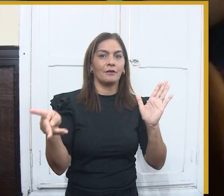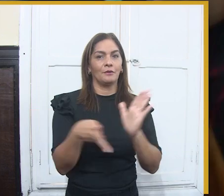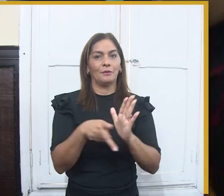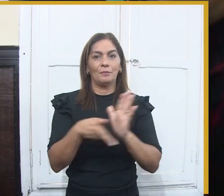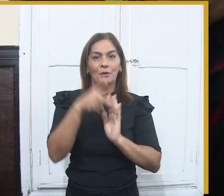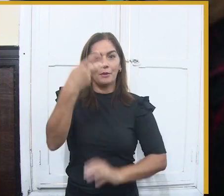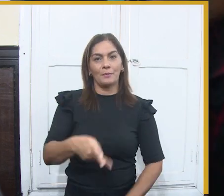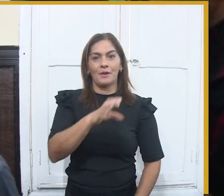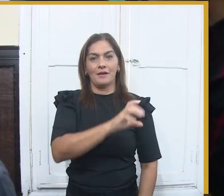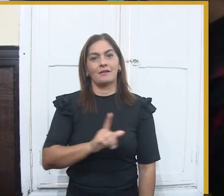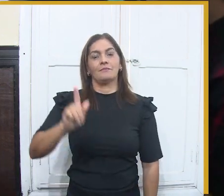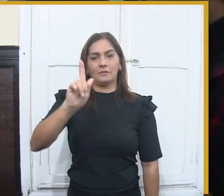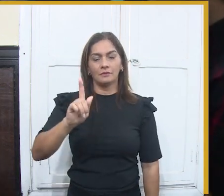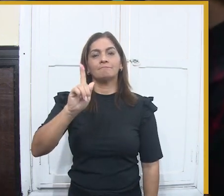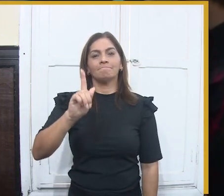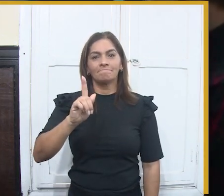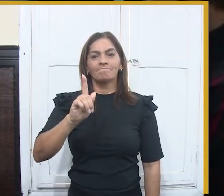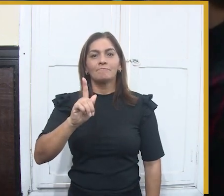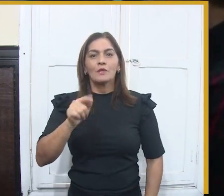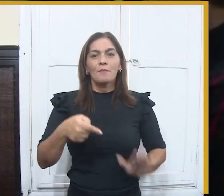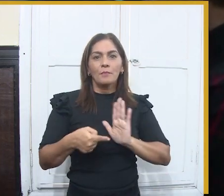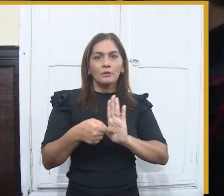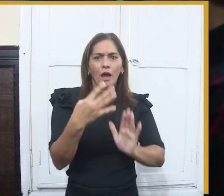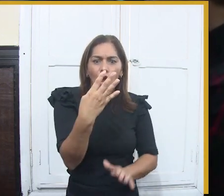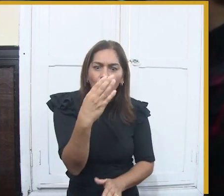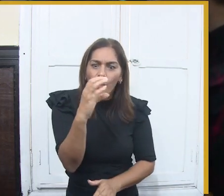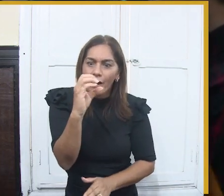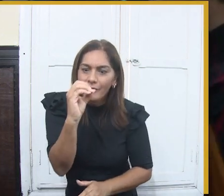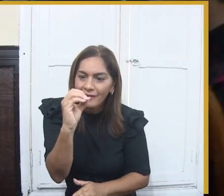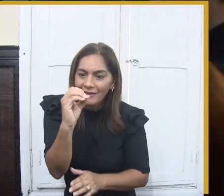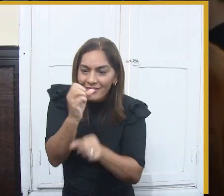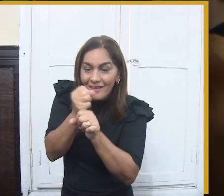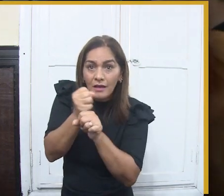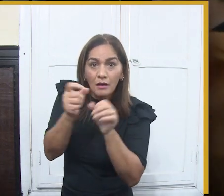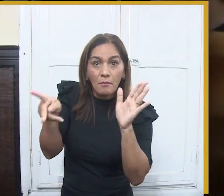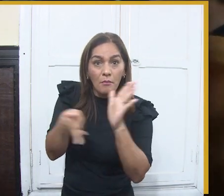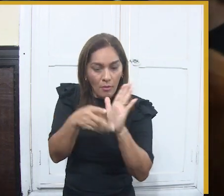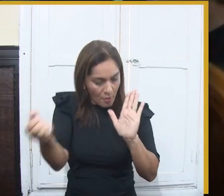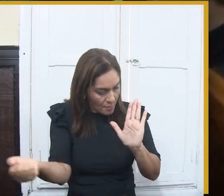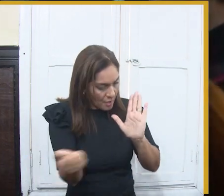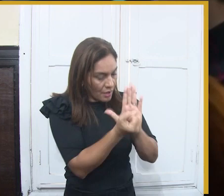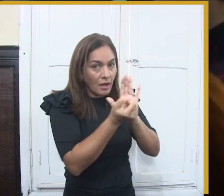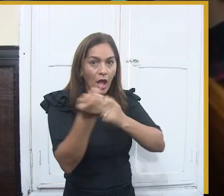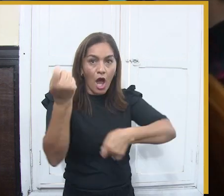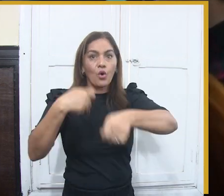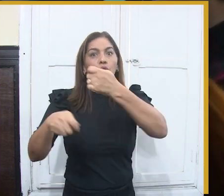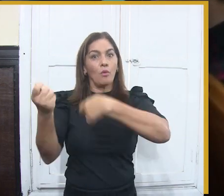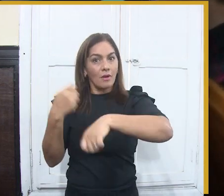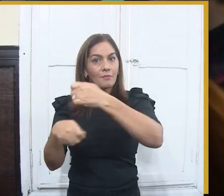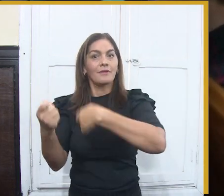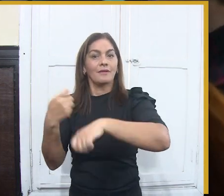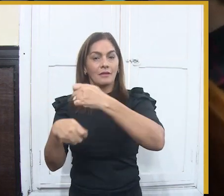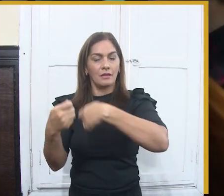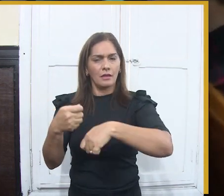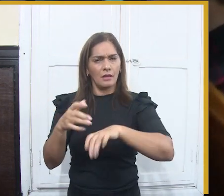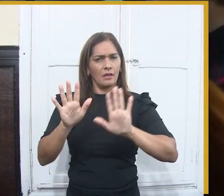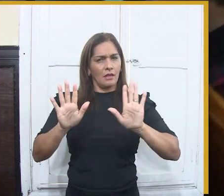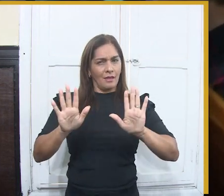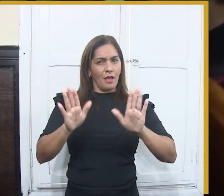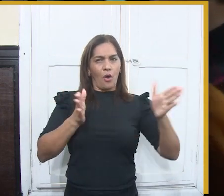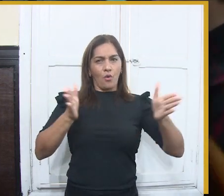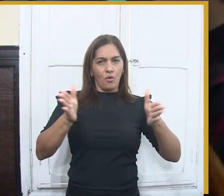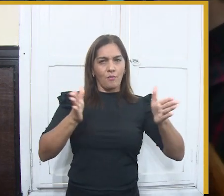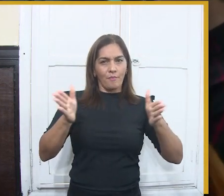no nosso São João, mas pensar no São João da edição dos 40 anos. A edição dos 40 anos será, com toda